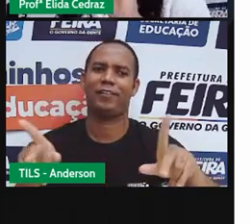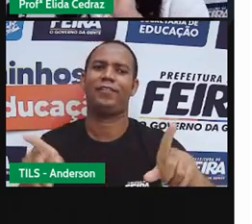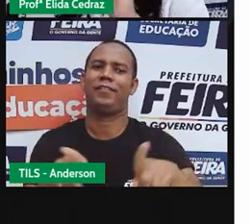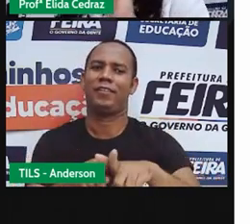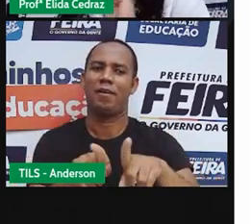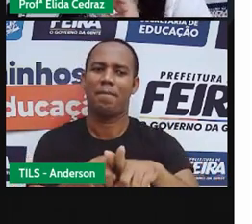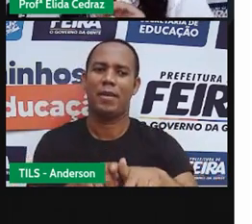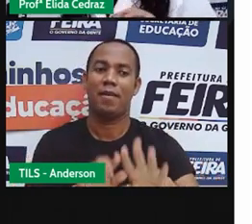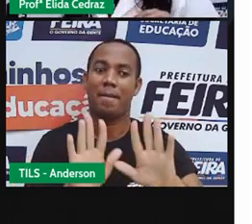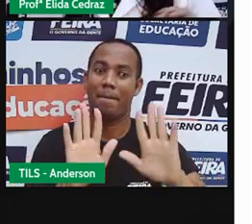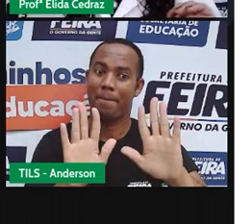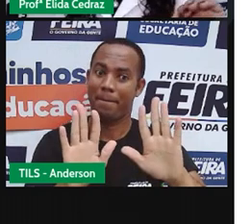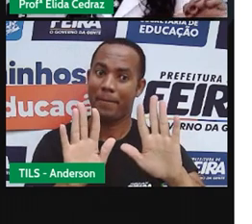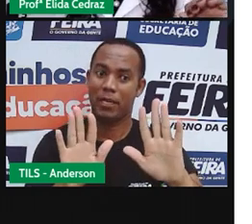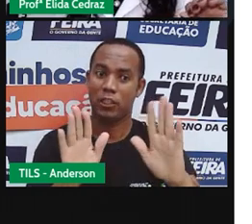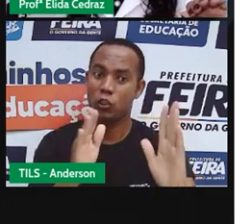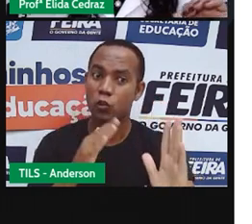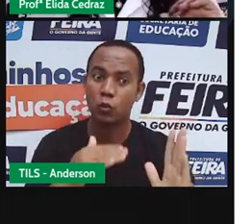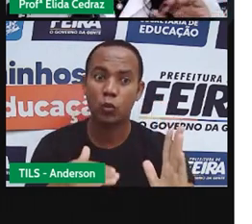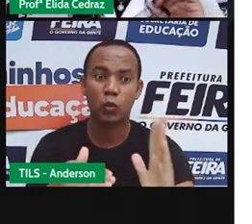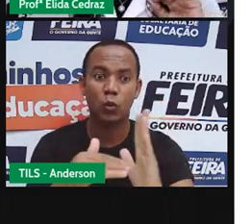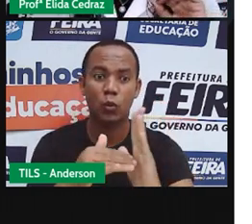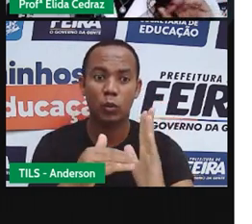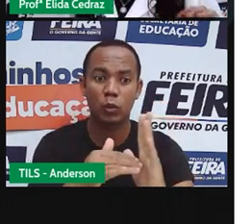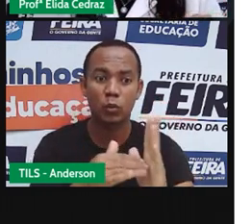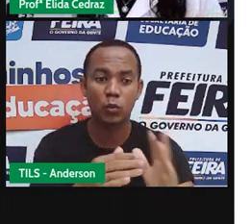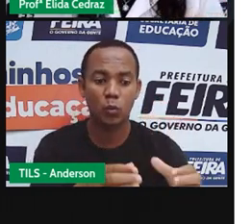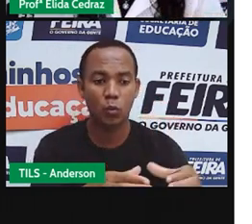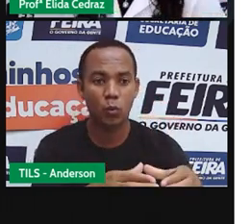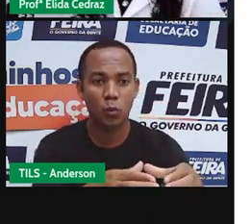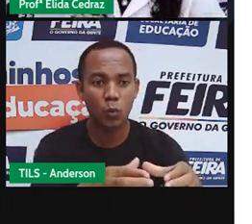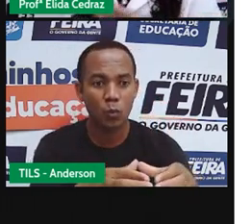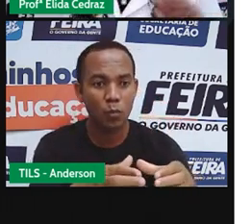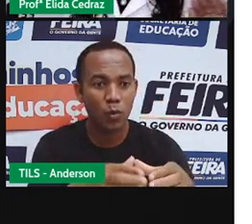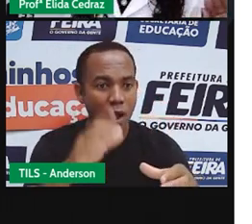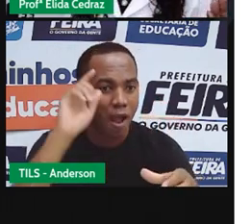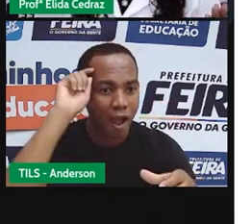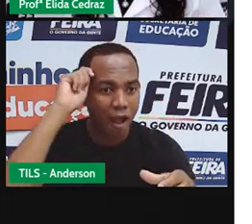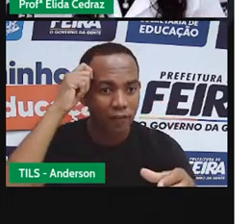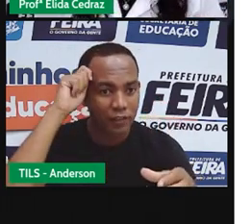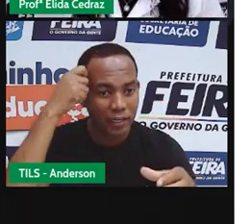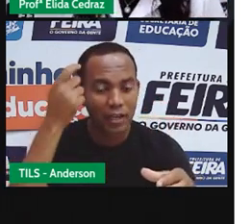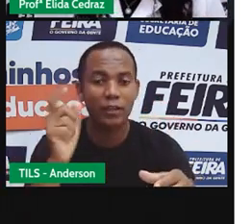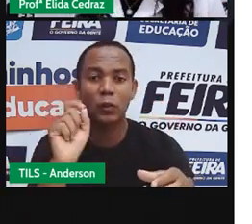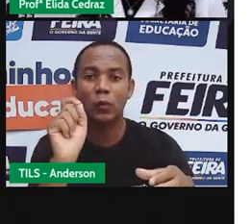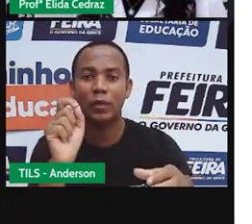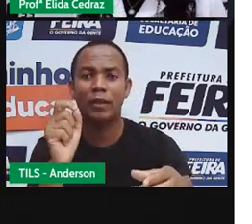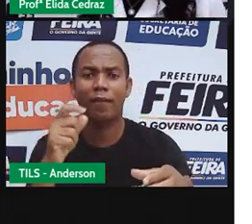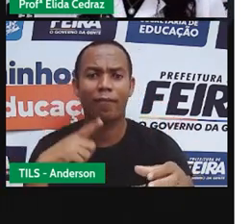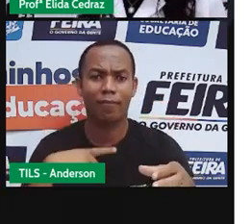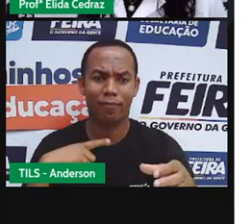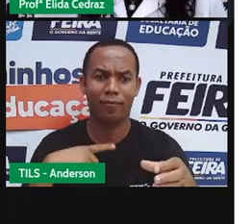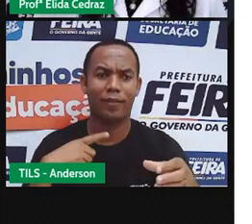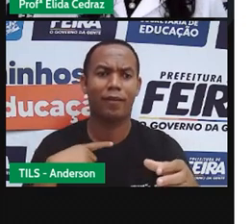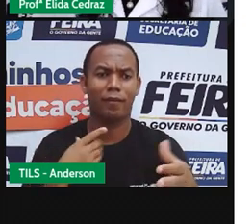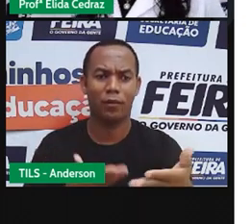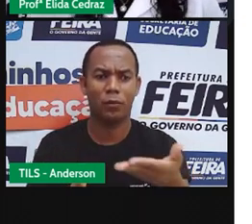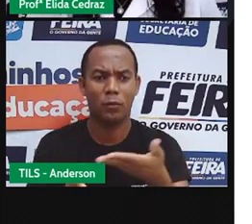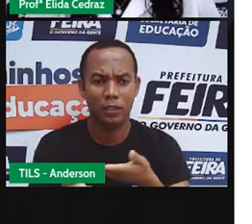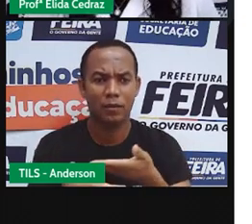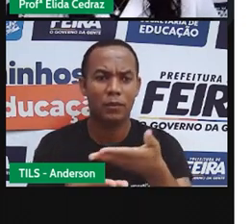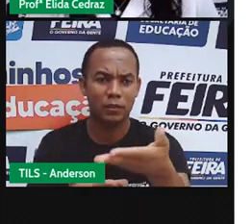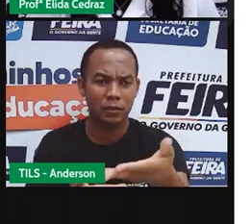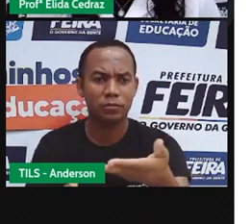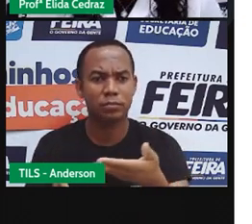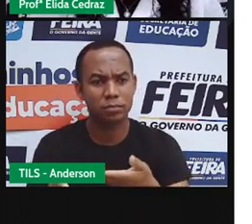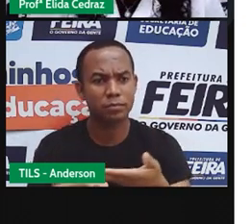Mas, todo o povo africano contribui para toda a humanidade com muitas coisas. Um